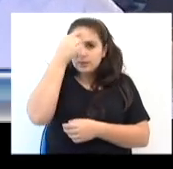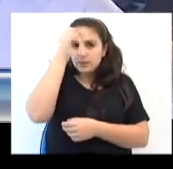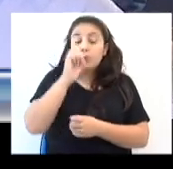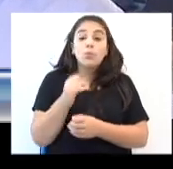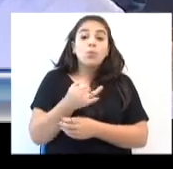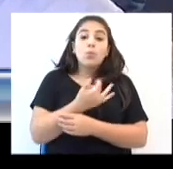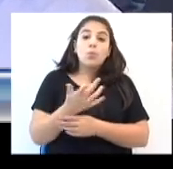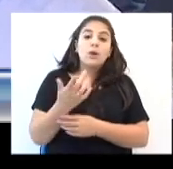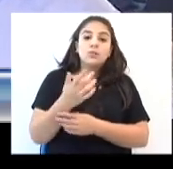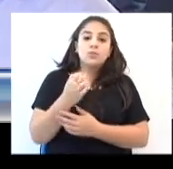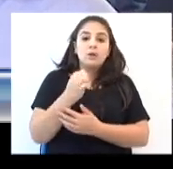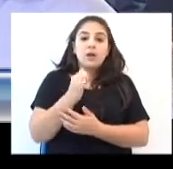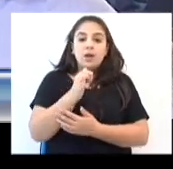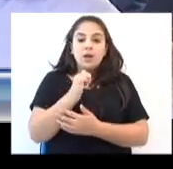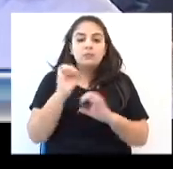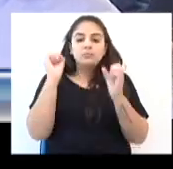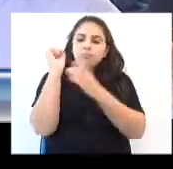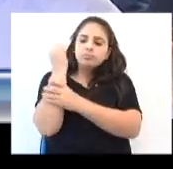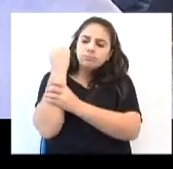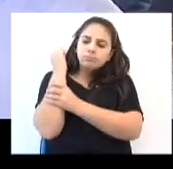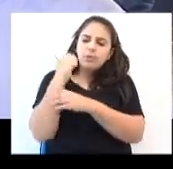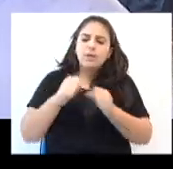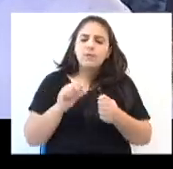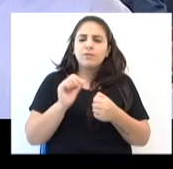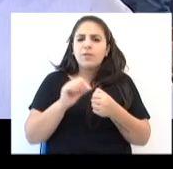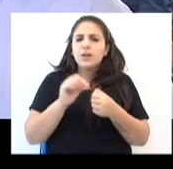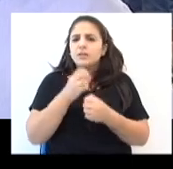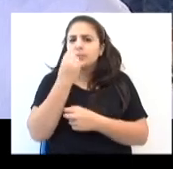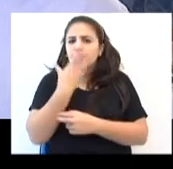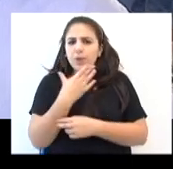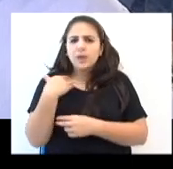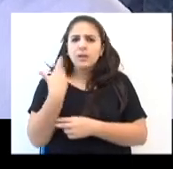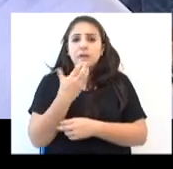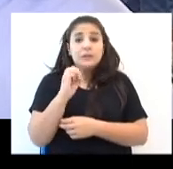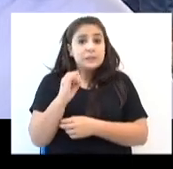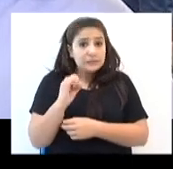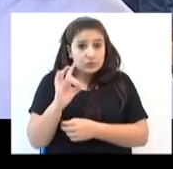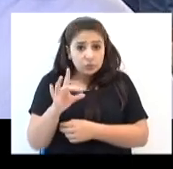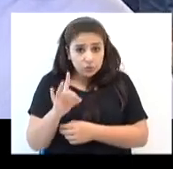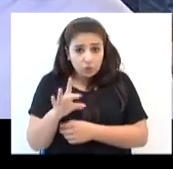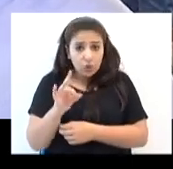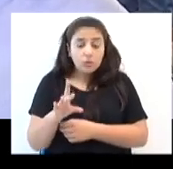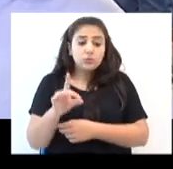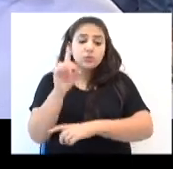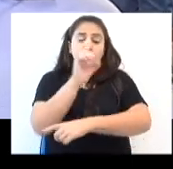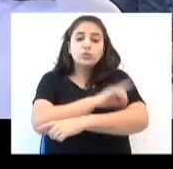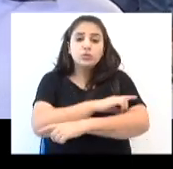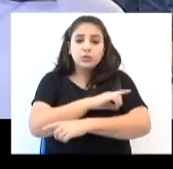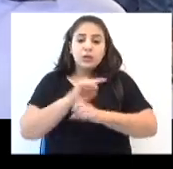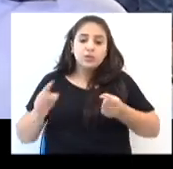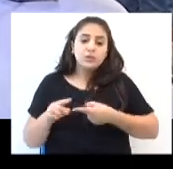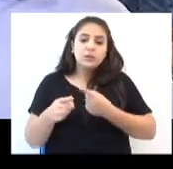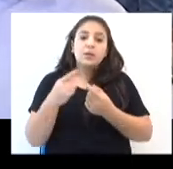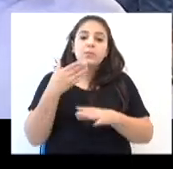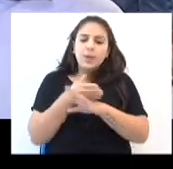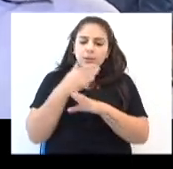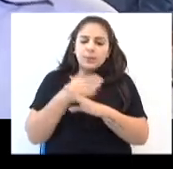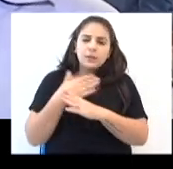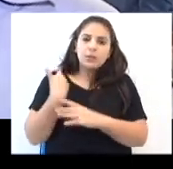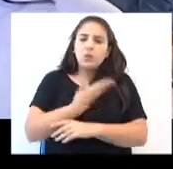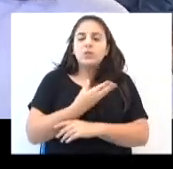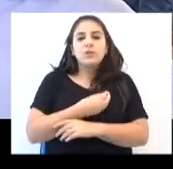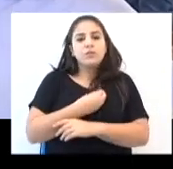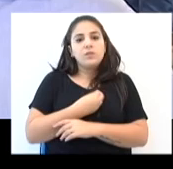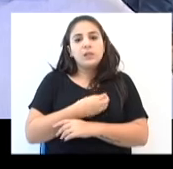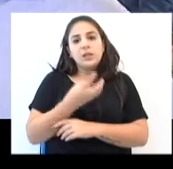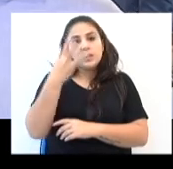noção de o quanto o exercício físico faz bem para a saúde e, com certeza, se isso pudesse ser não só no Dia do Desafio, mas fazer parte da nossa